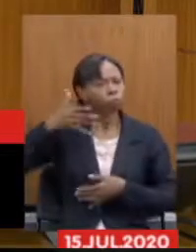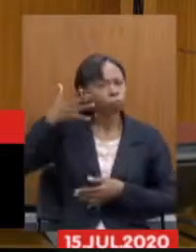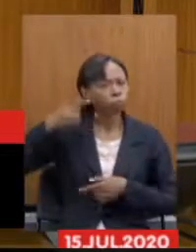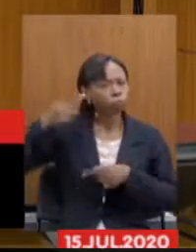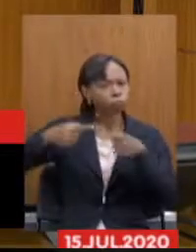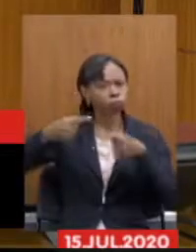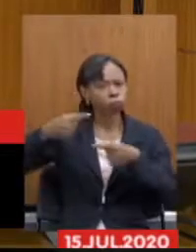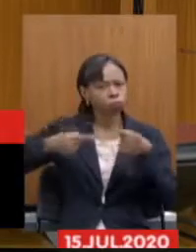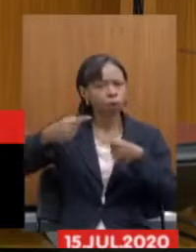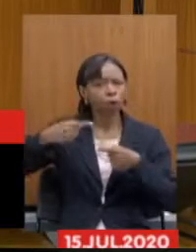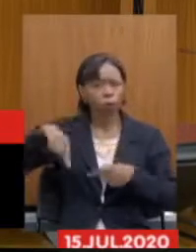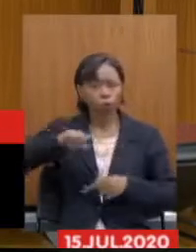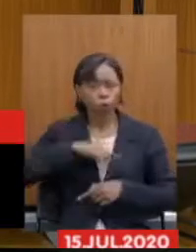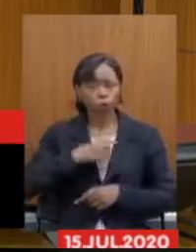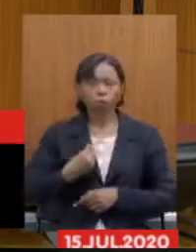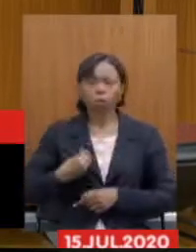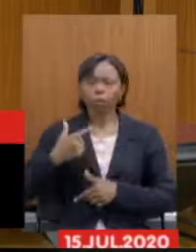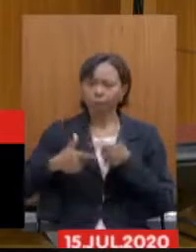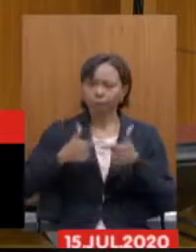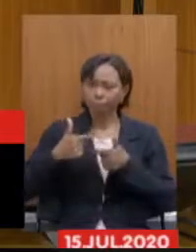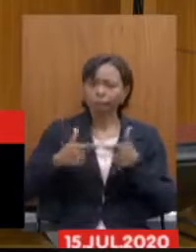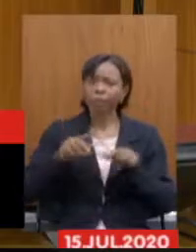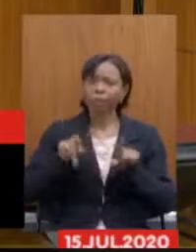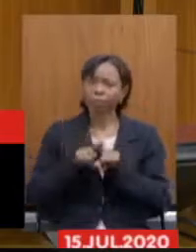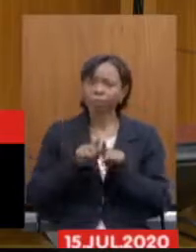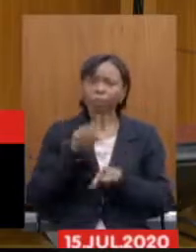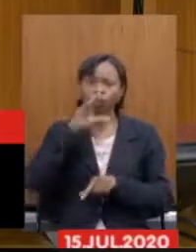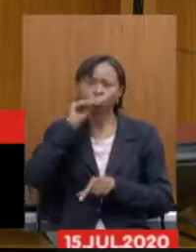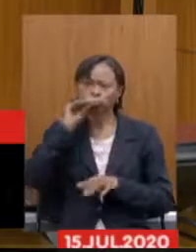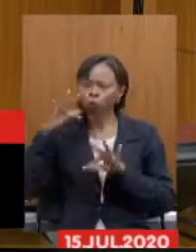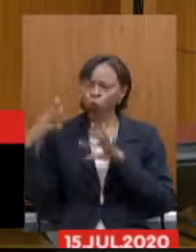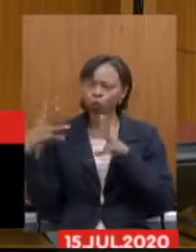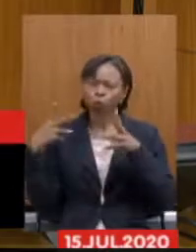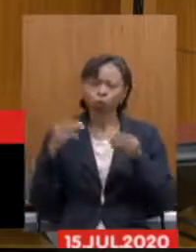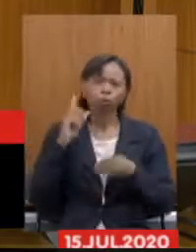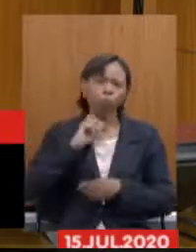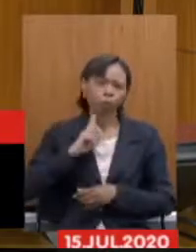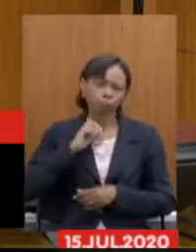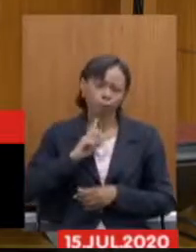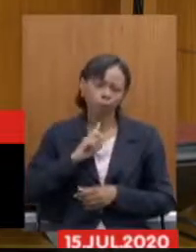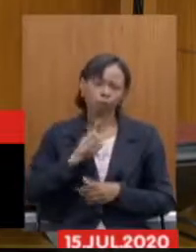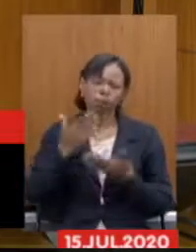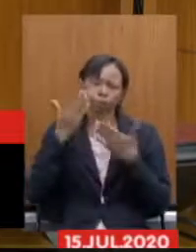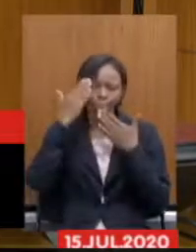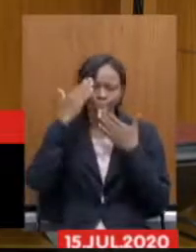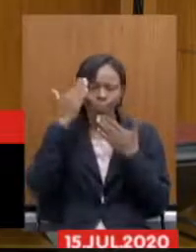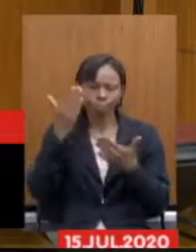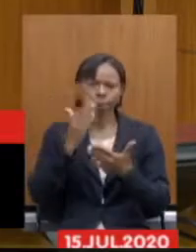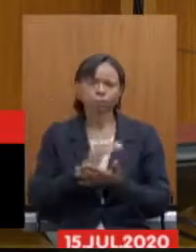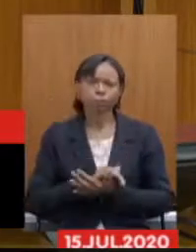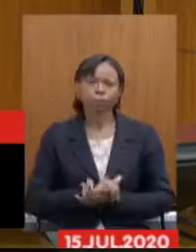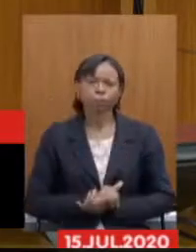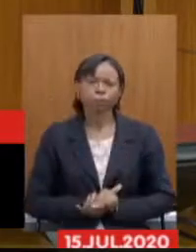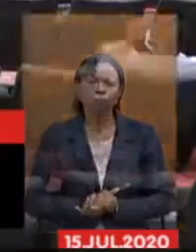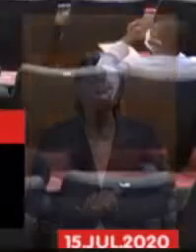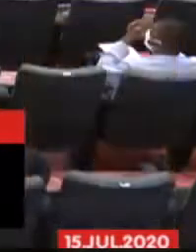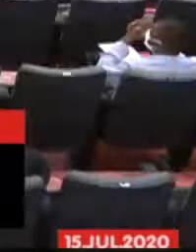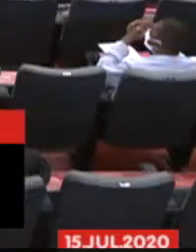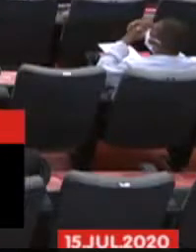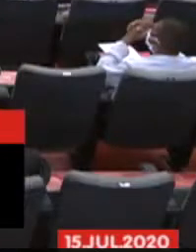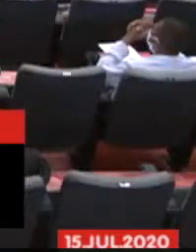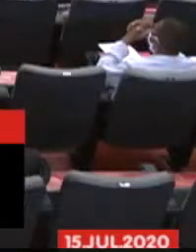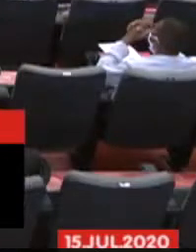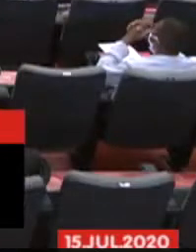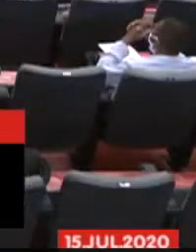carreiras, mas para todo o servidor público do Estado de Minas Gerais e também para todos os nossos estados. Muitíssimo obrigado. Agradecemos